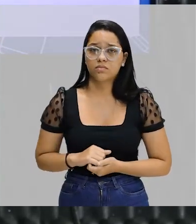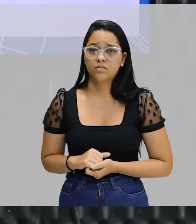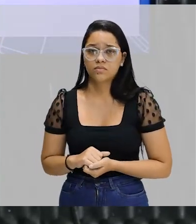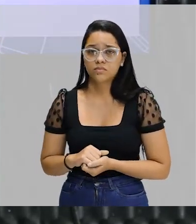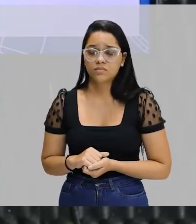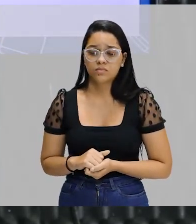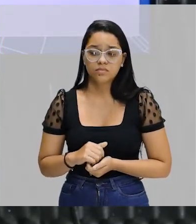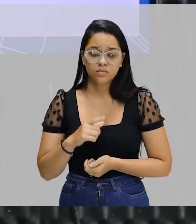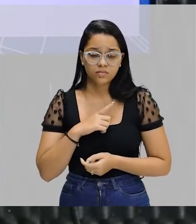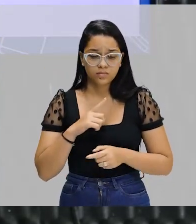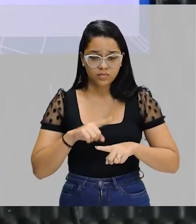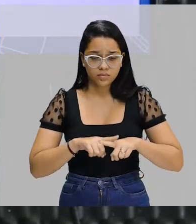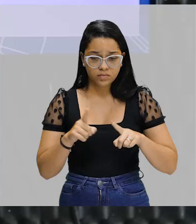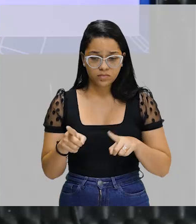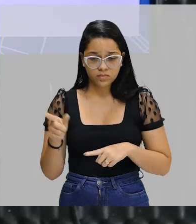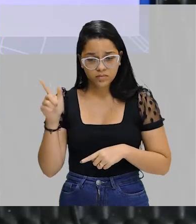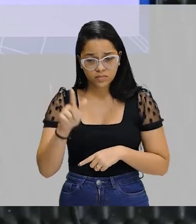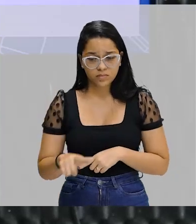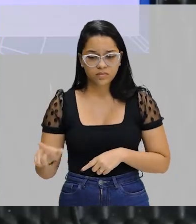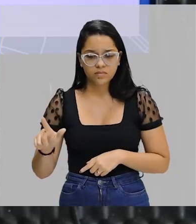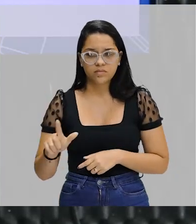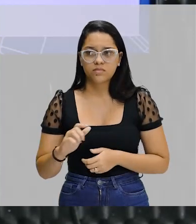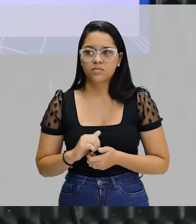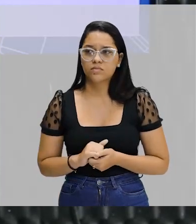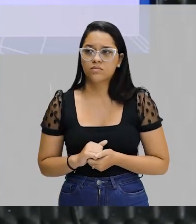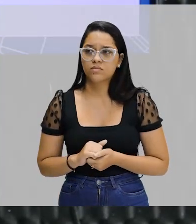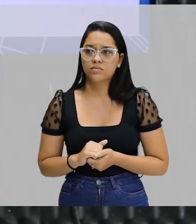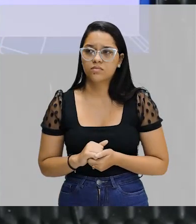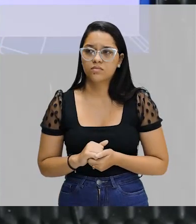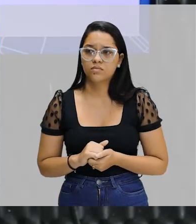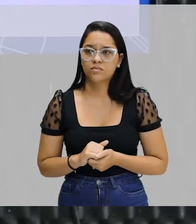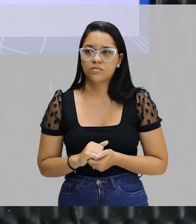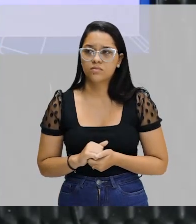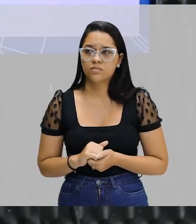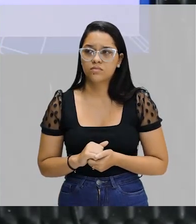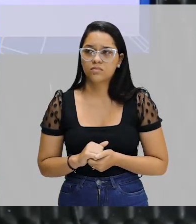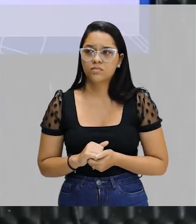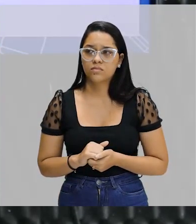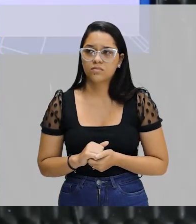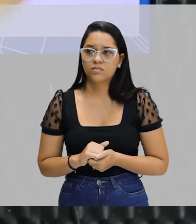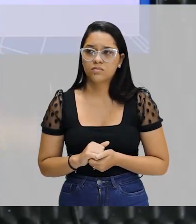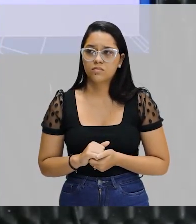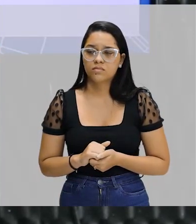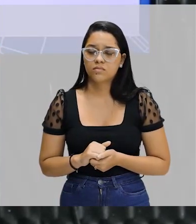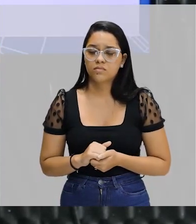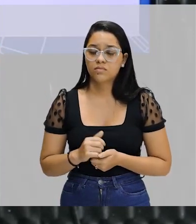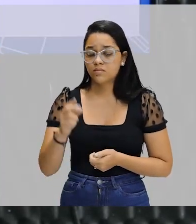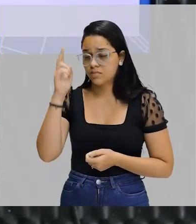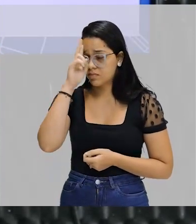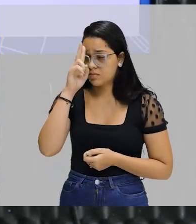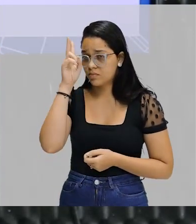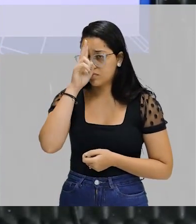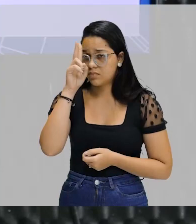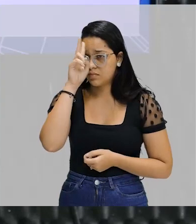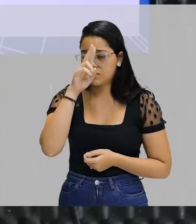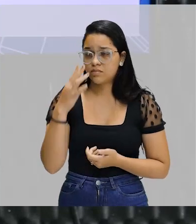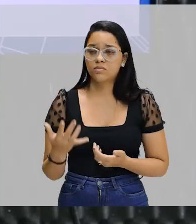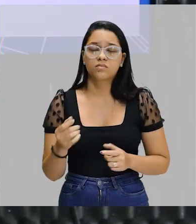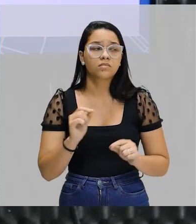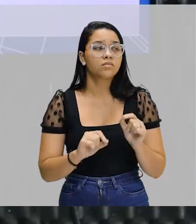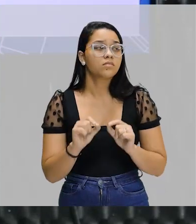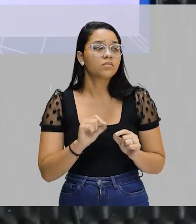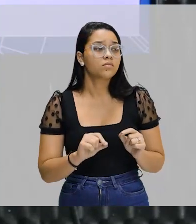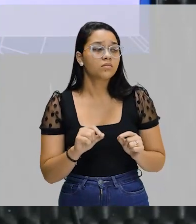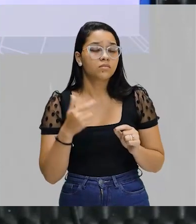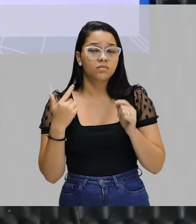Bom, aqui eu tenho o mas, novamente. Ai, cadê meu Deus? Mas. Lembrando, gente, mas